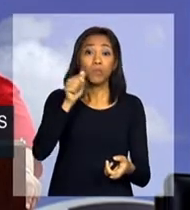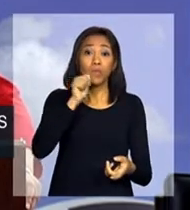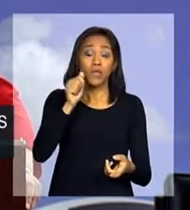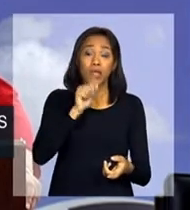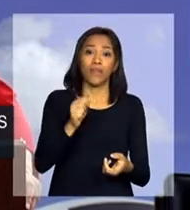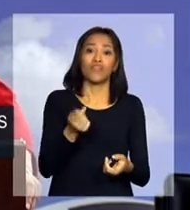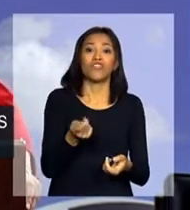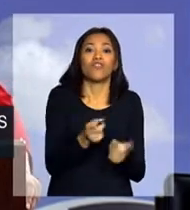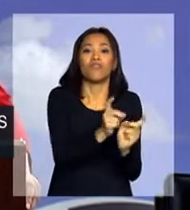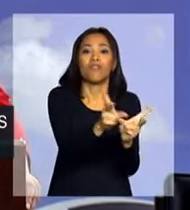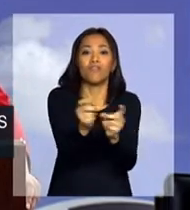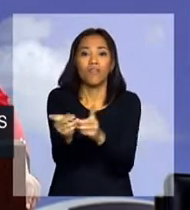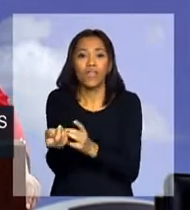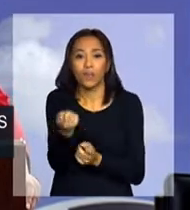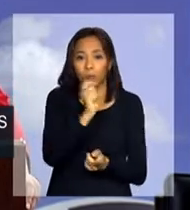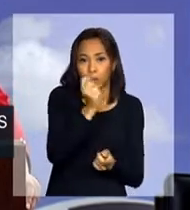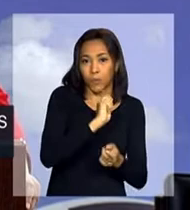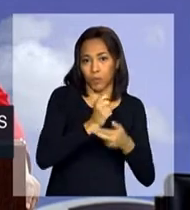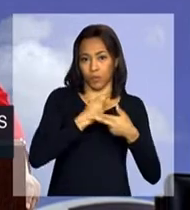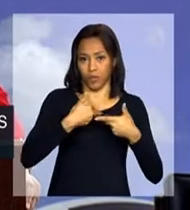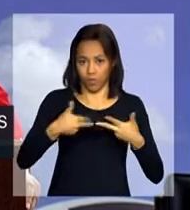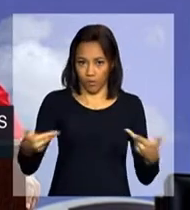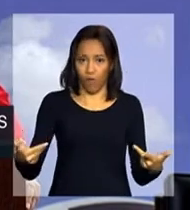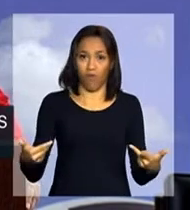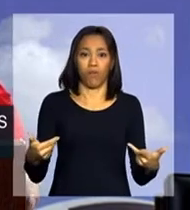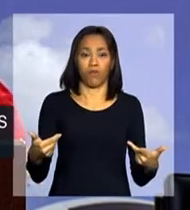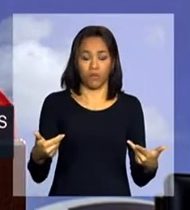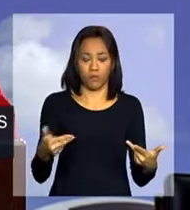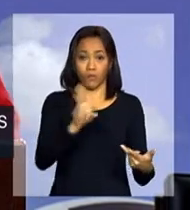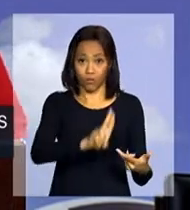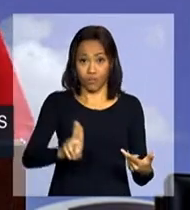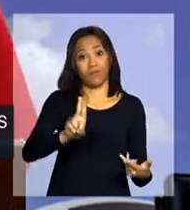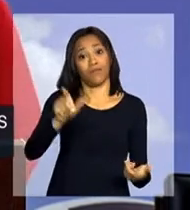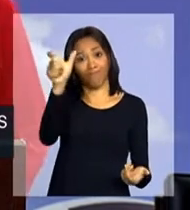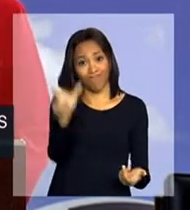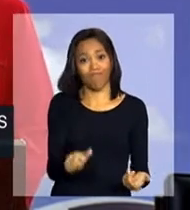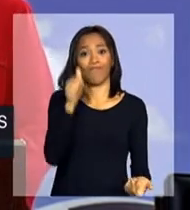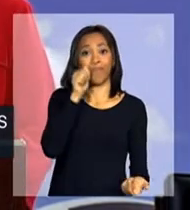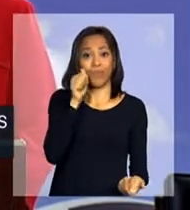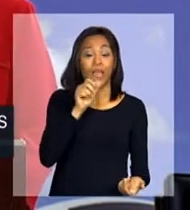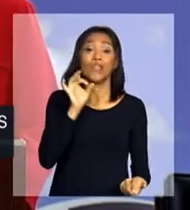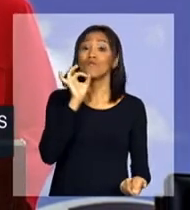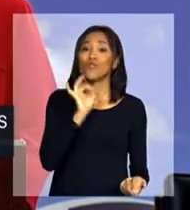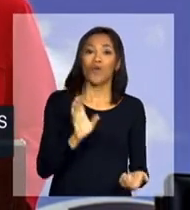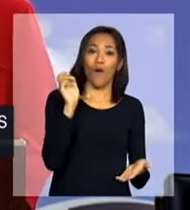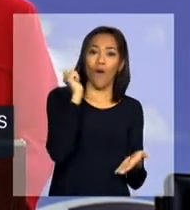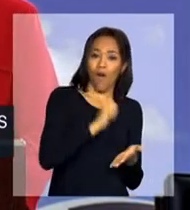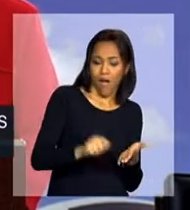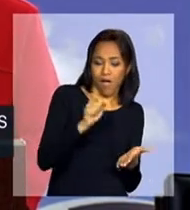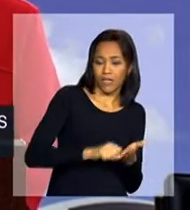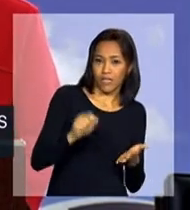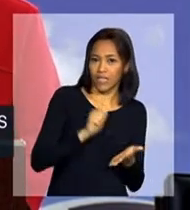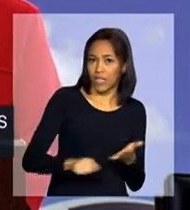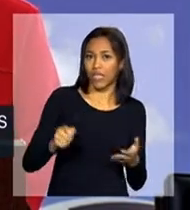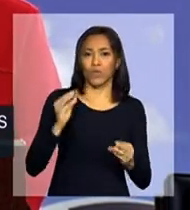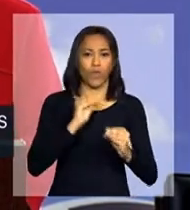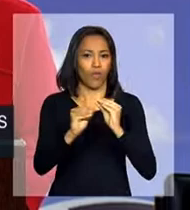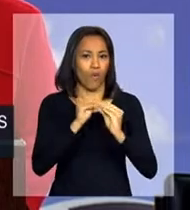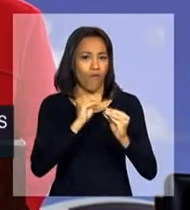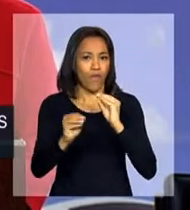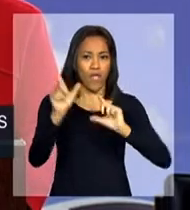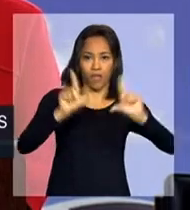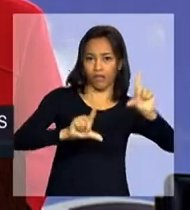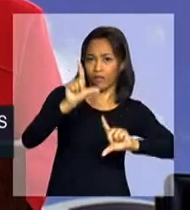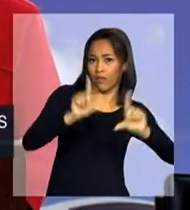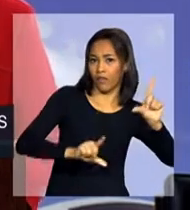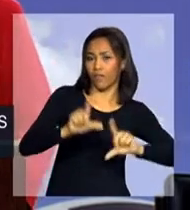entorpecentes. Essa realidade atroz não está apenas na literatura, no cinema, nas novelas ou na TV.